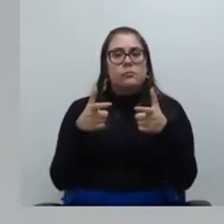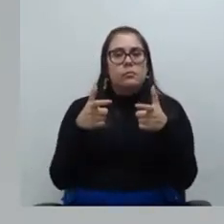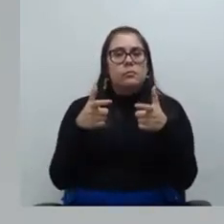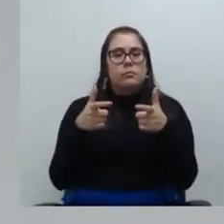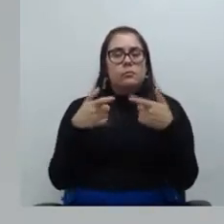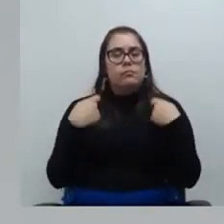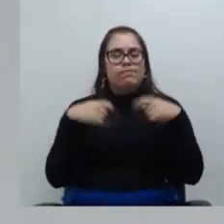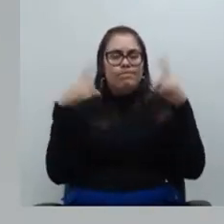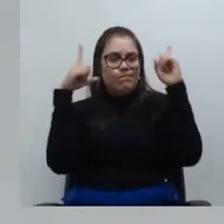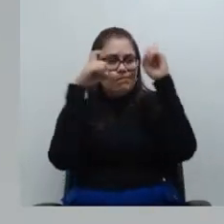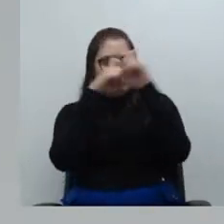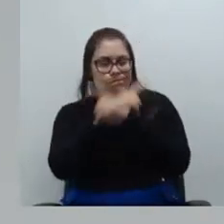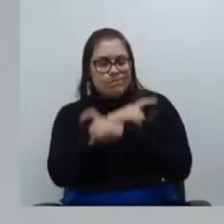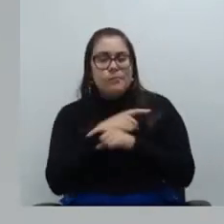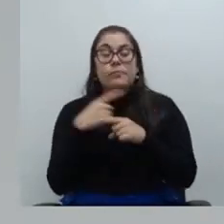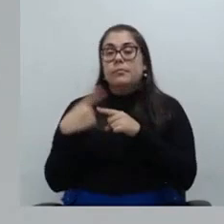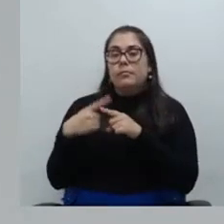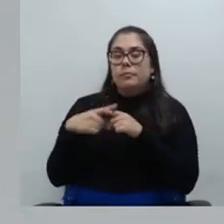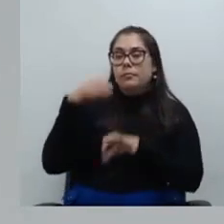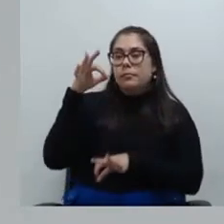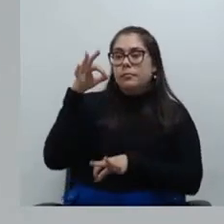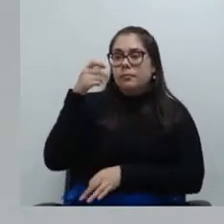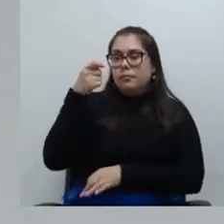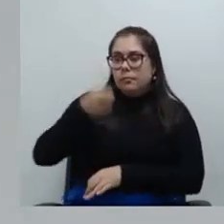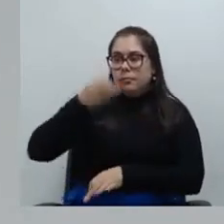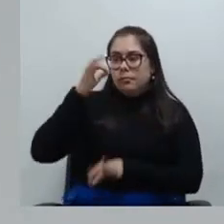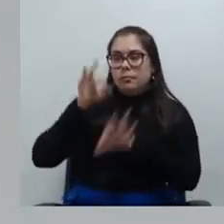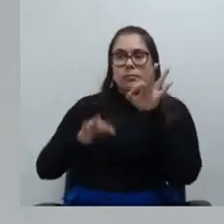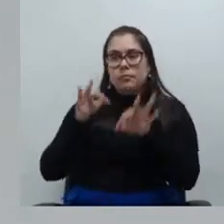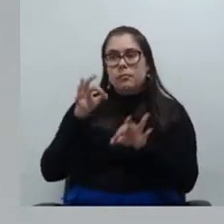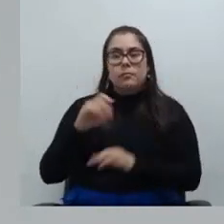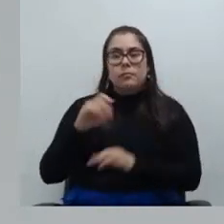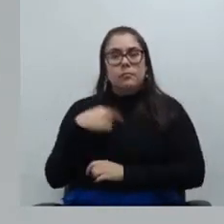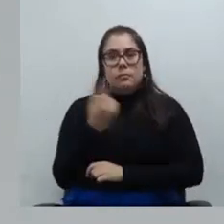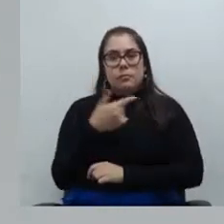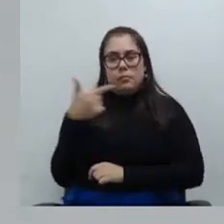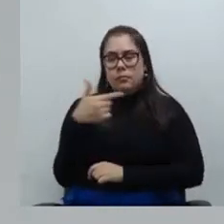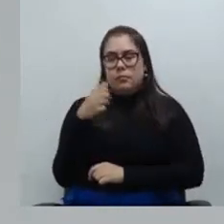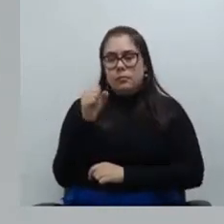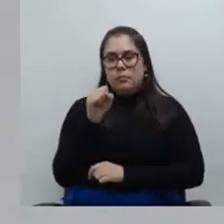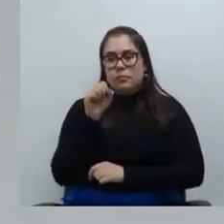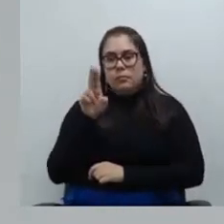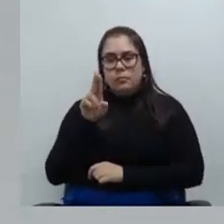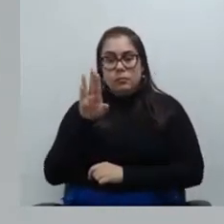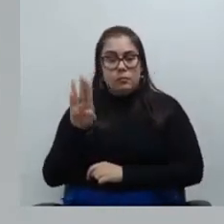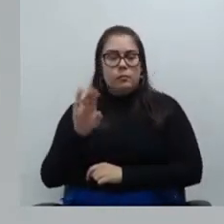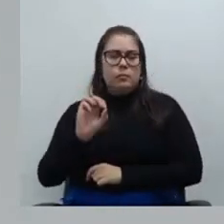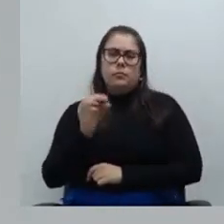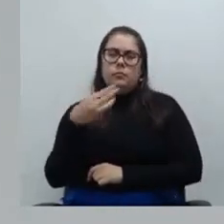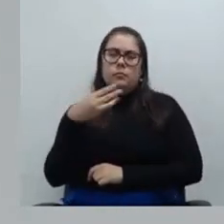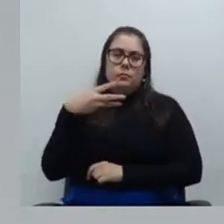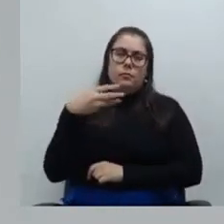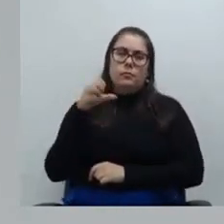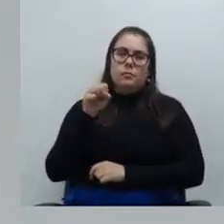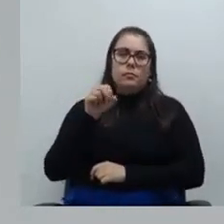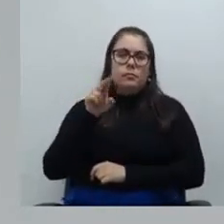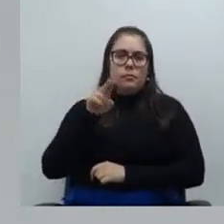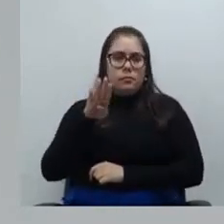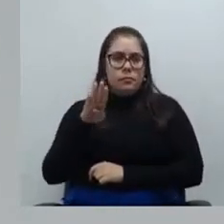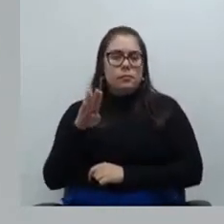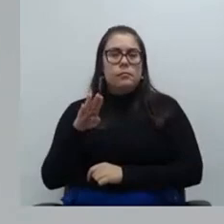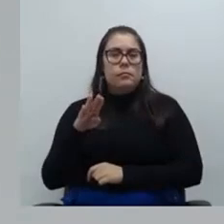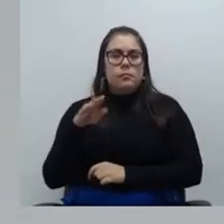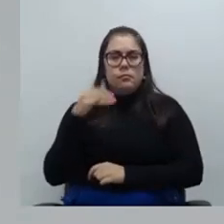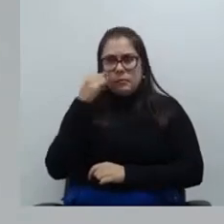então por isso que a dificuldade que eu estou vendo juridicamente não há que intenção da segunda subdefensoria e nem da terceira da gente evitar que eles façam